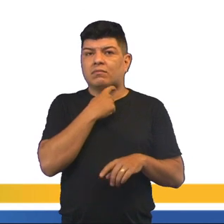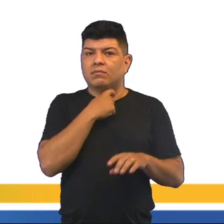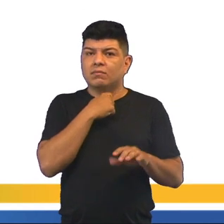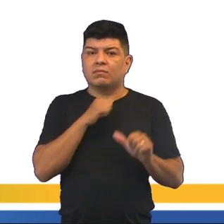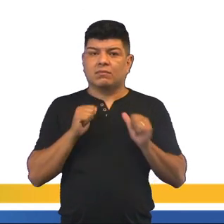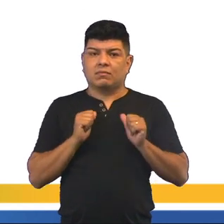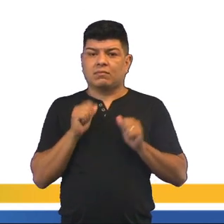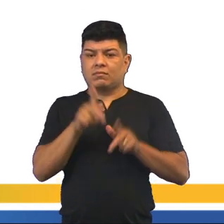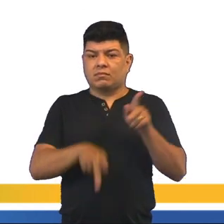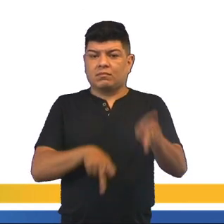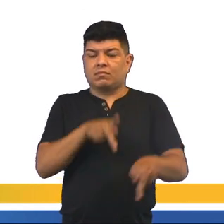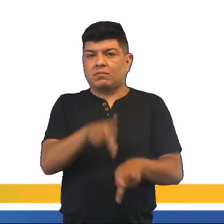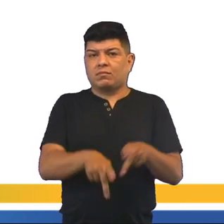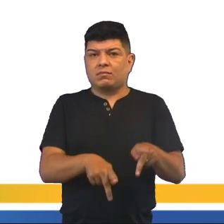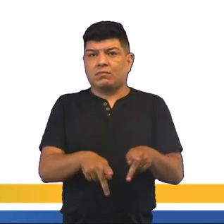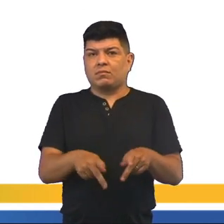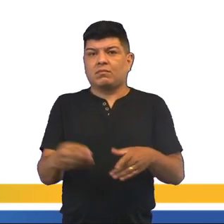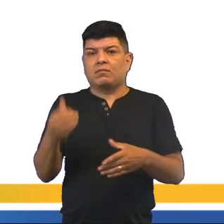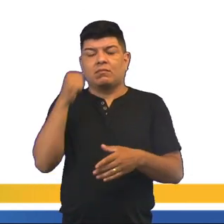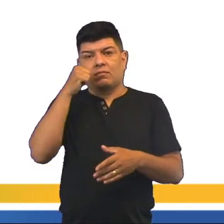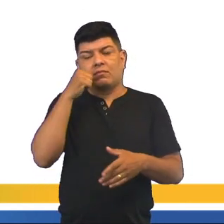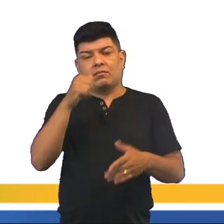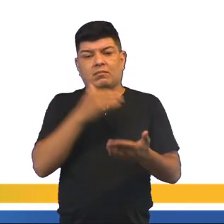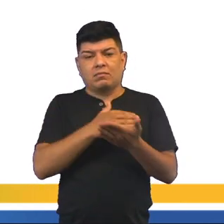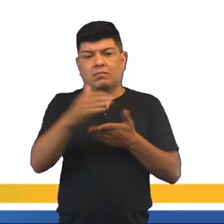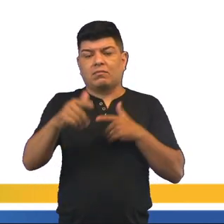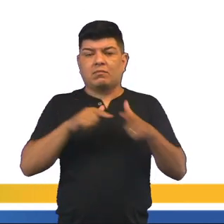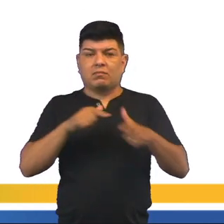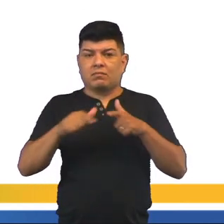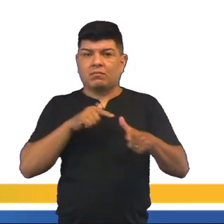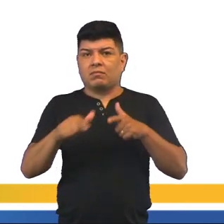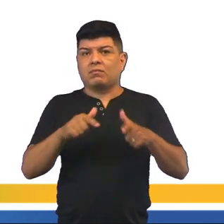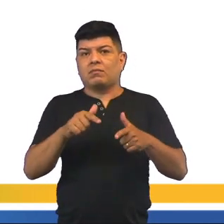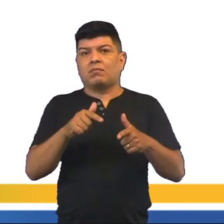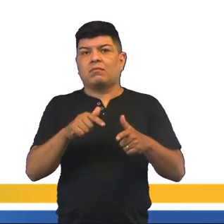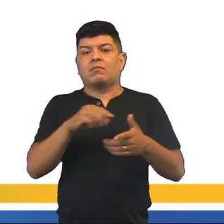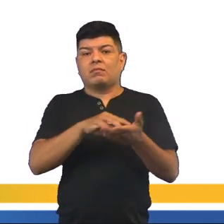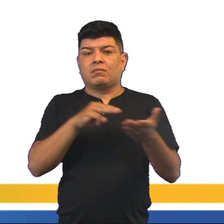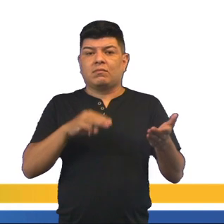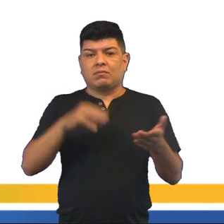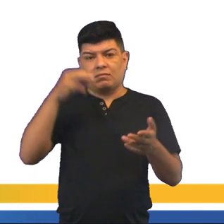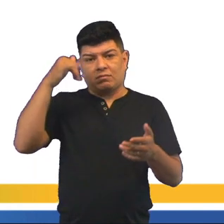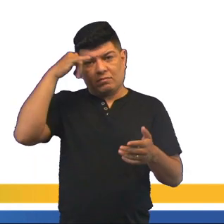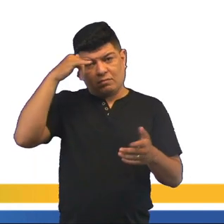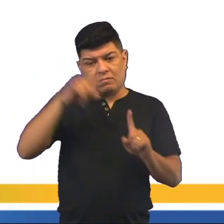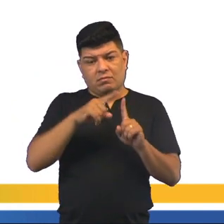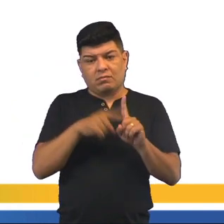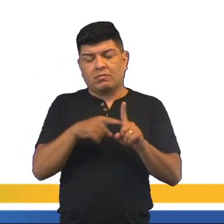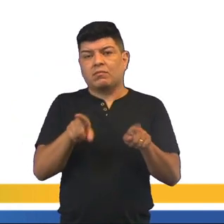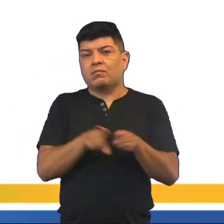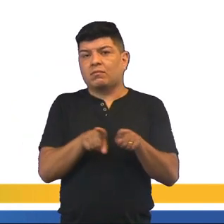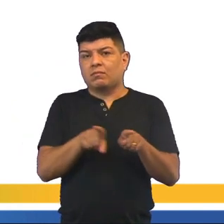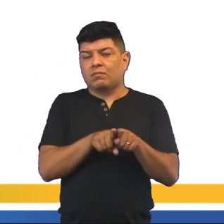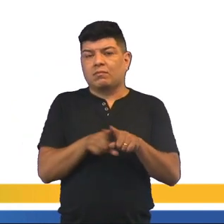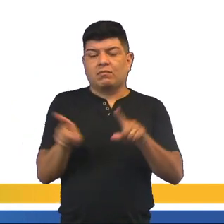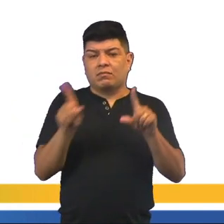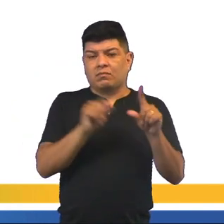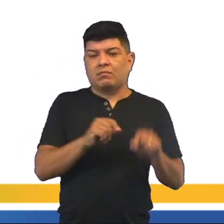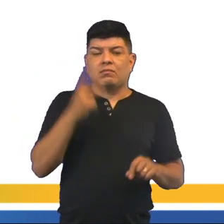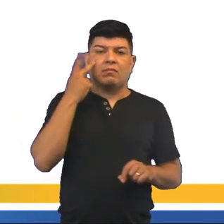estabilização da população, que é o ingresso da mulher no mercado de trabalho, a introdução dos métodos contraceptivos, e houve uma redução